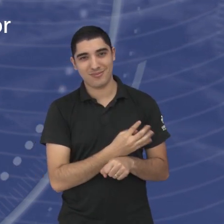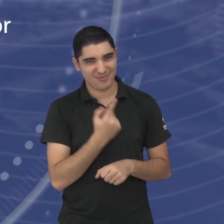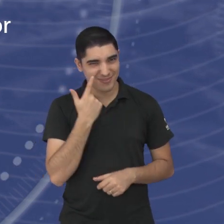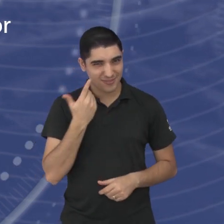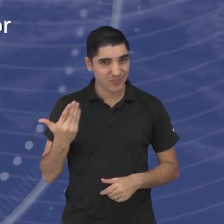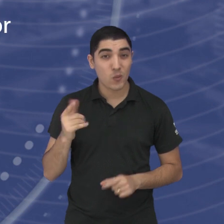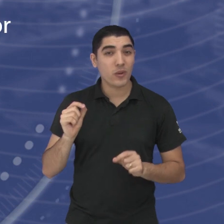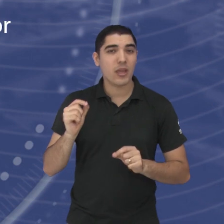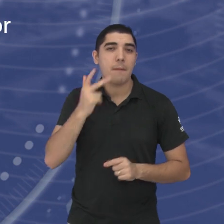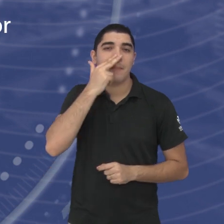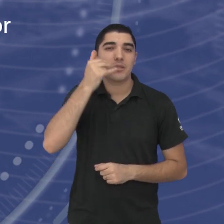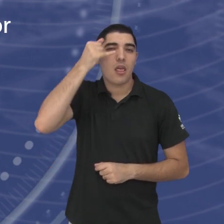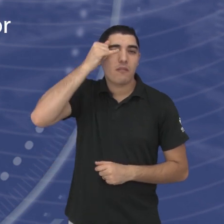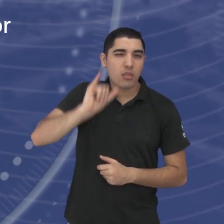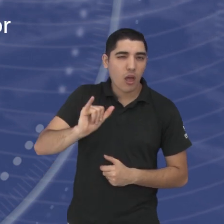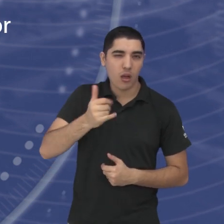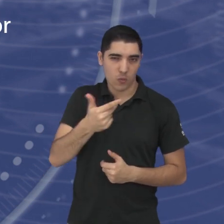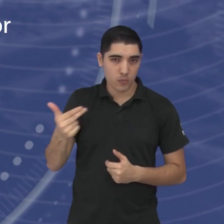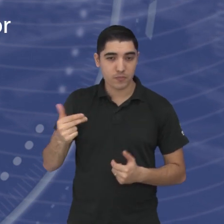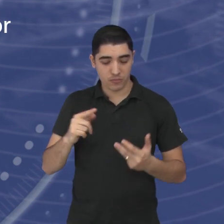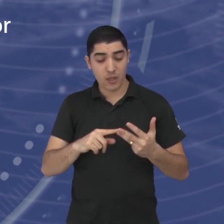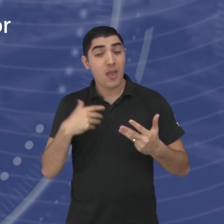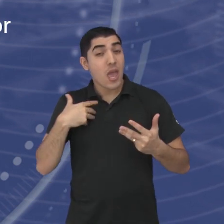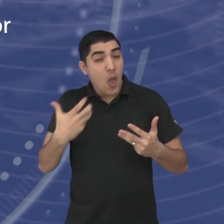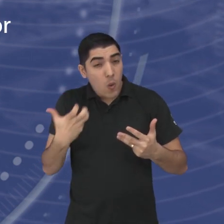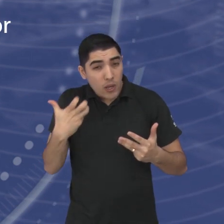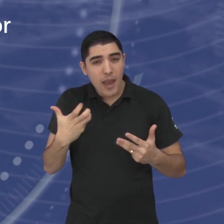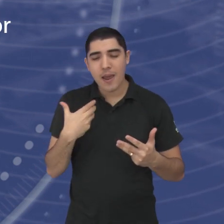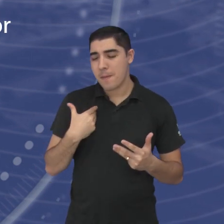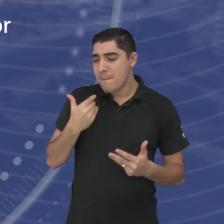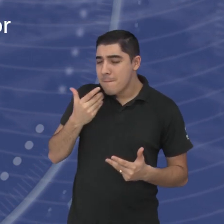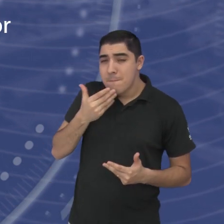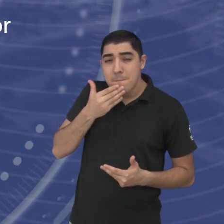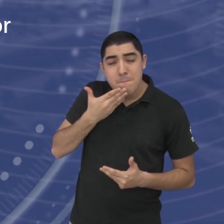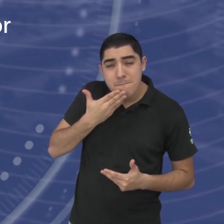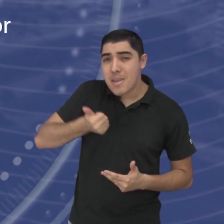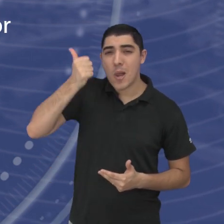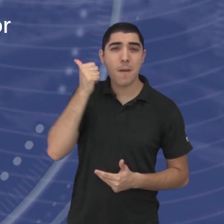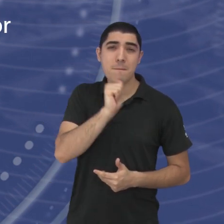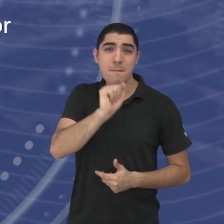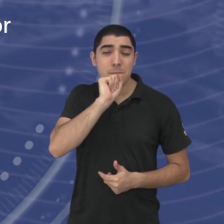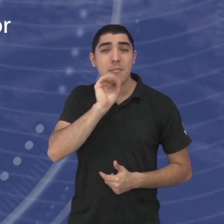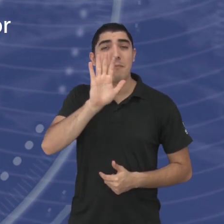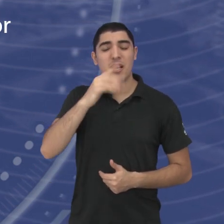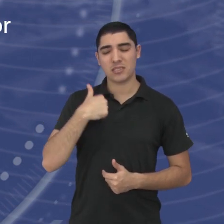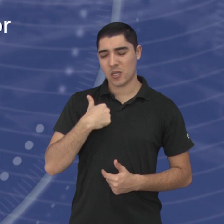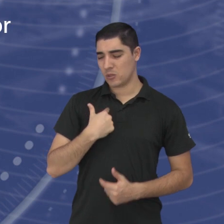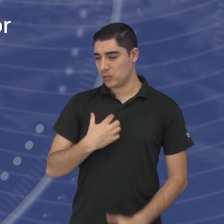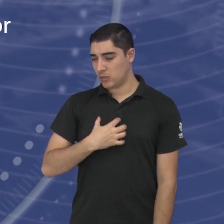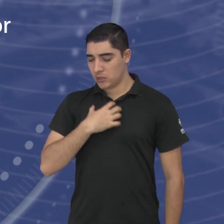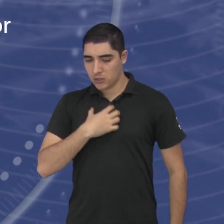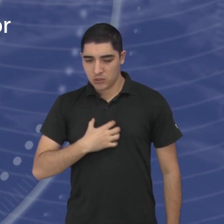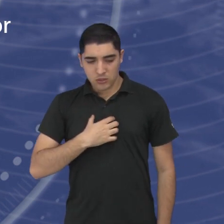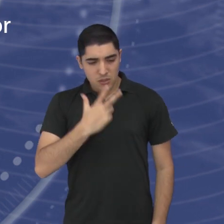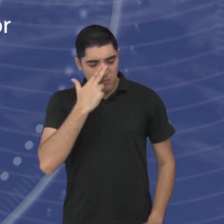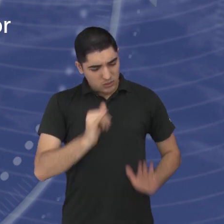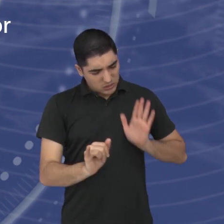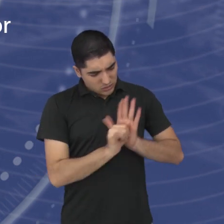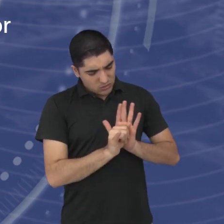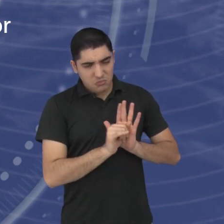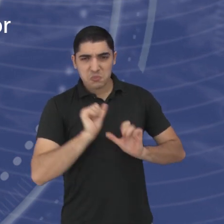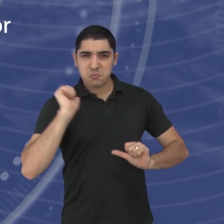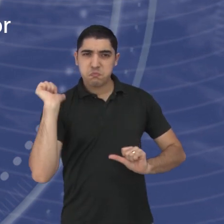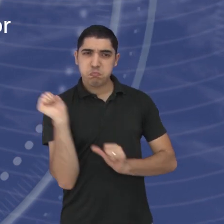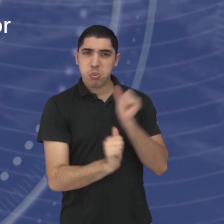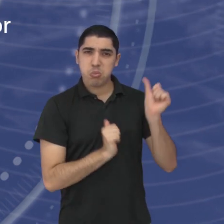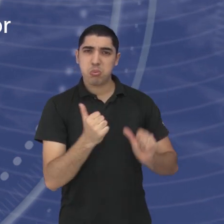Aí a gente fala das renúncias, né? Quero ser a melhor mãe possível e tenho muita raiva por ver como